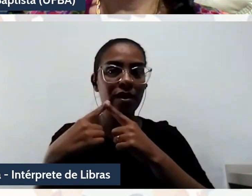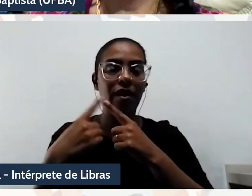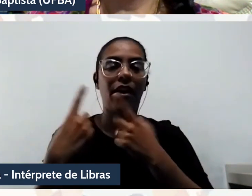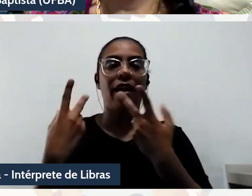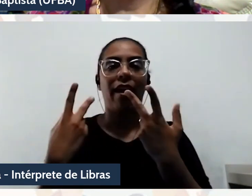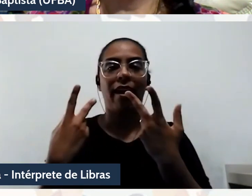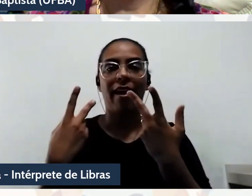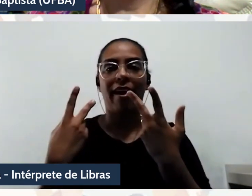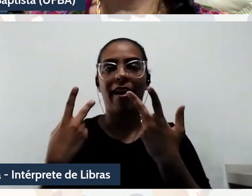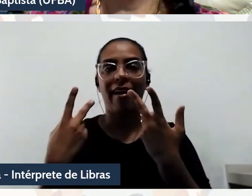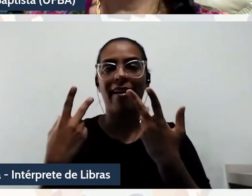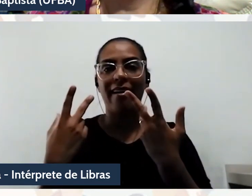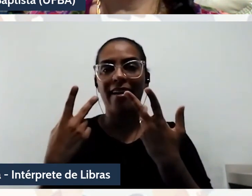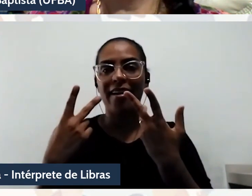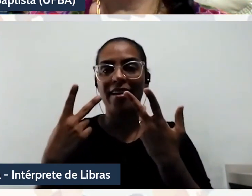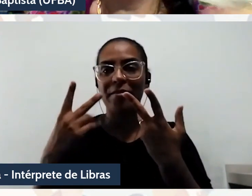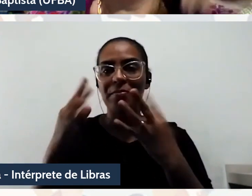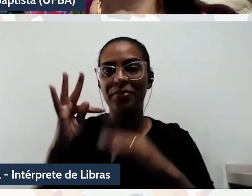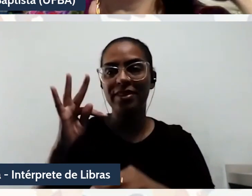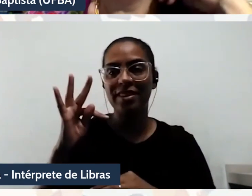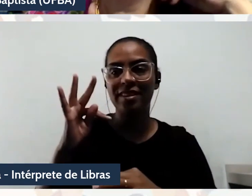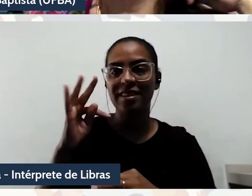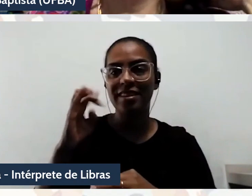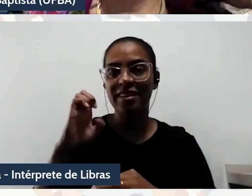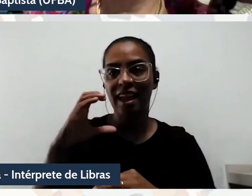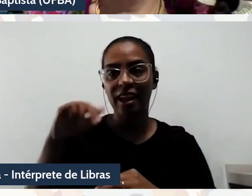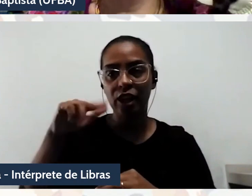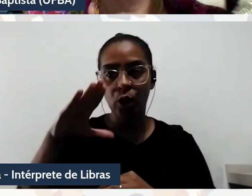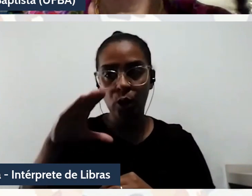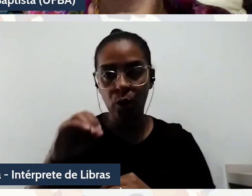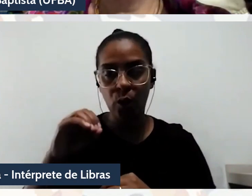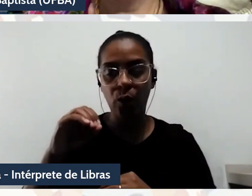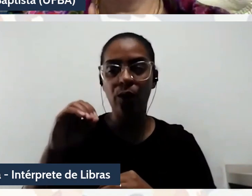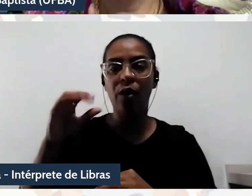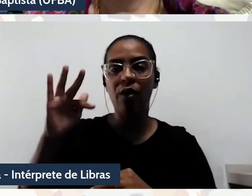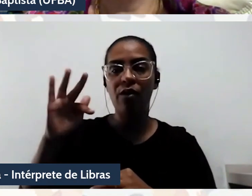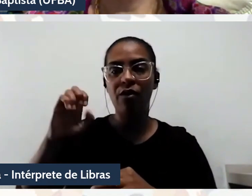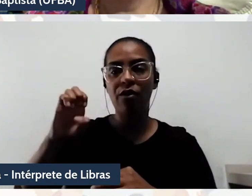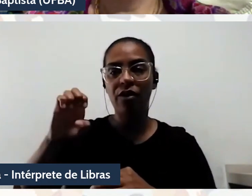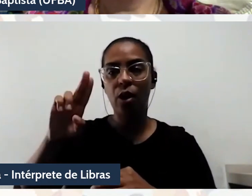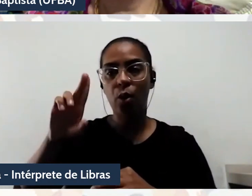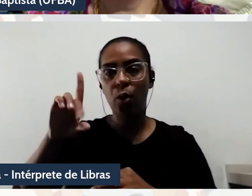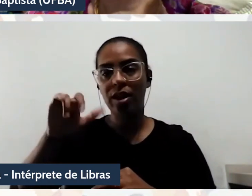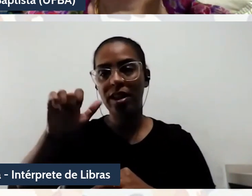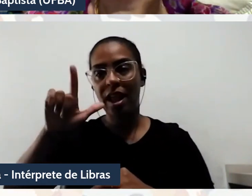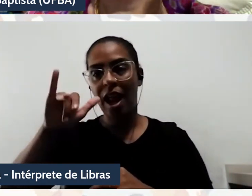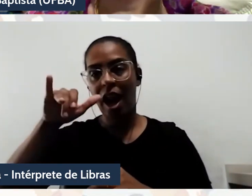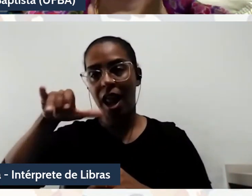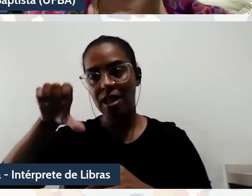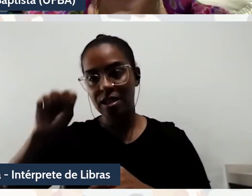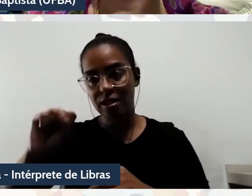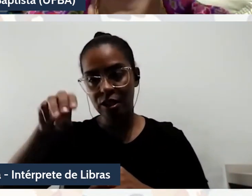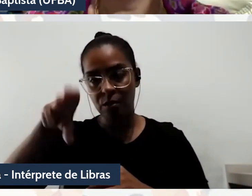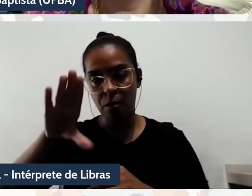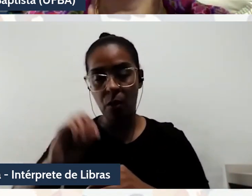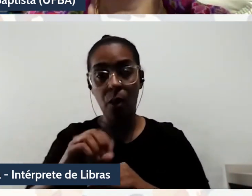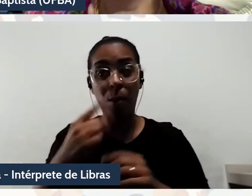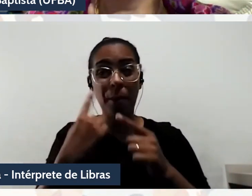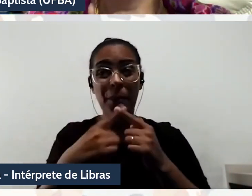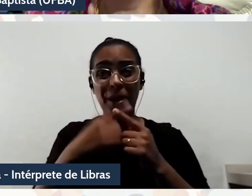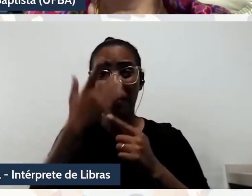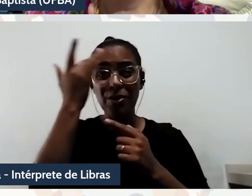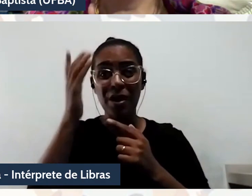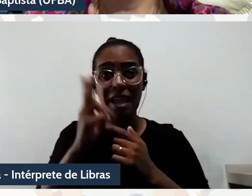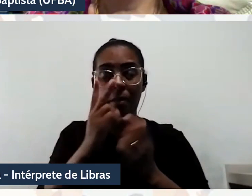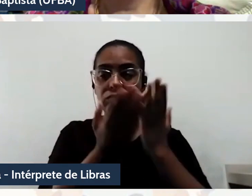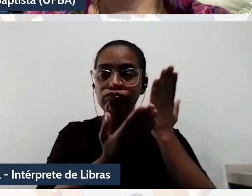tecnofeudalismo, porque é uma forma de servidão jamais inimaginável. Então, não tem liberdade